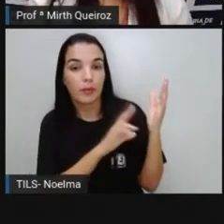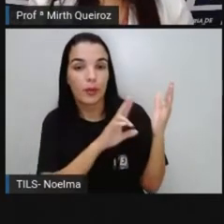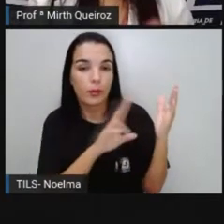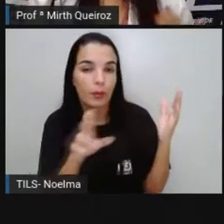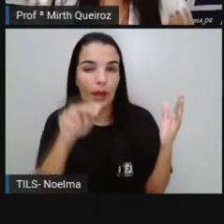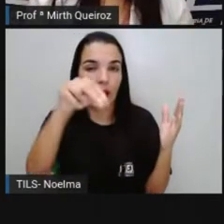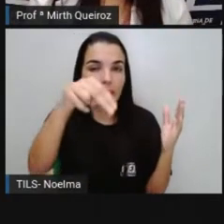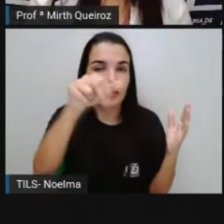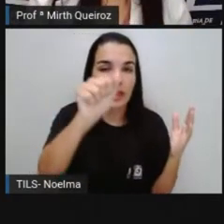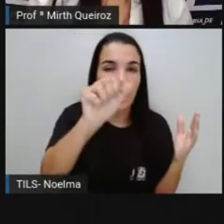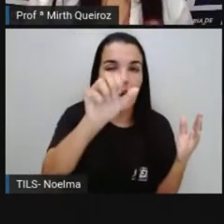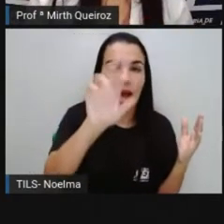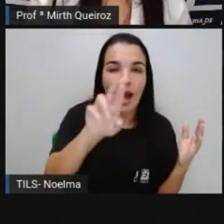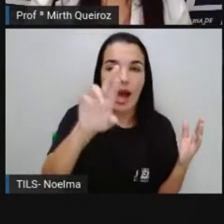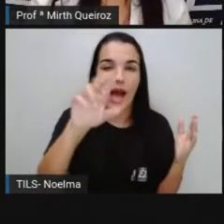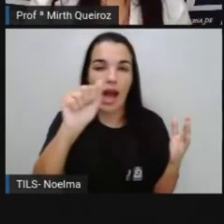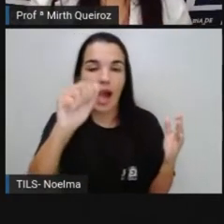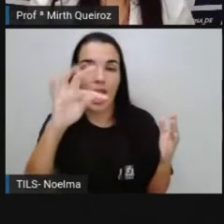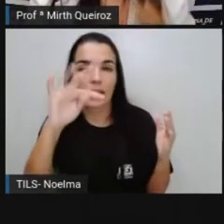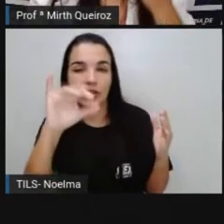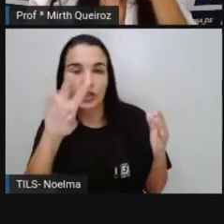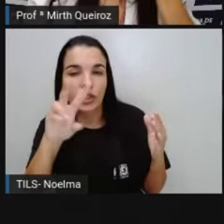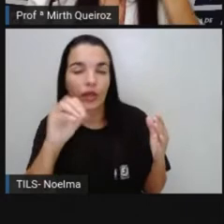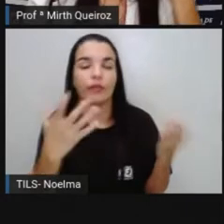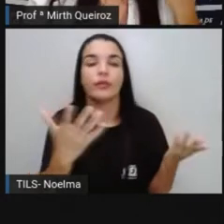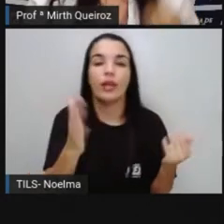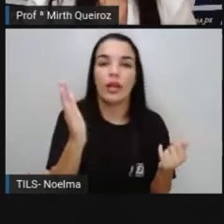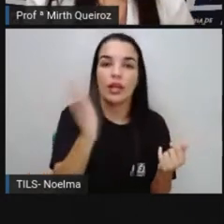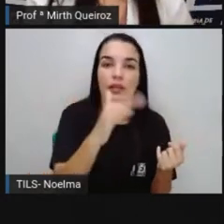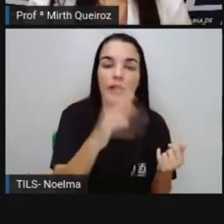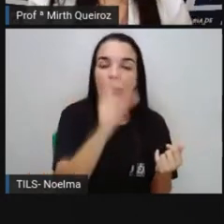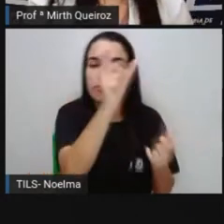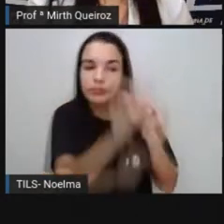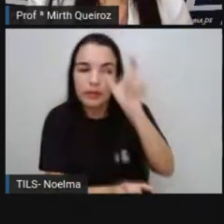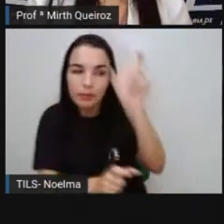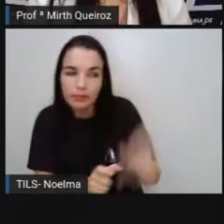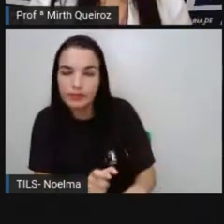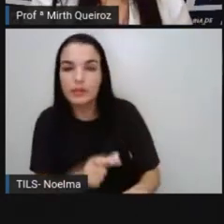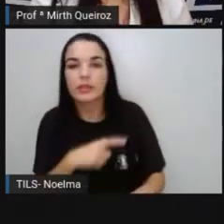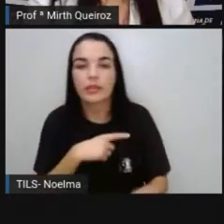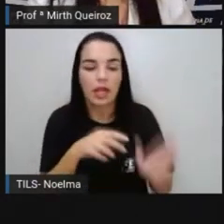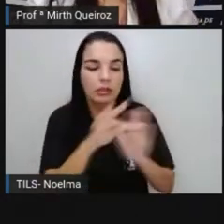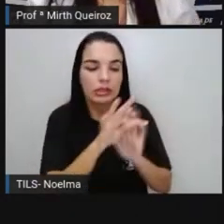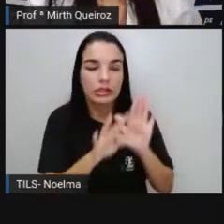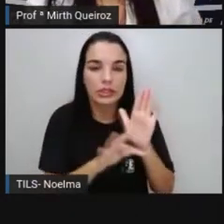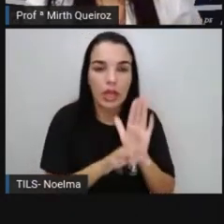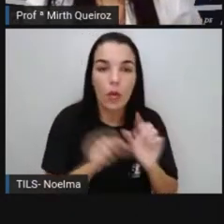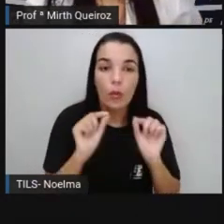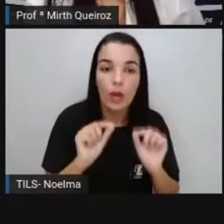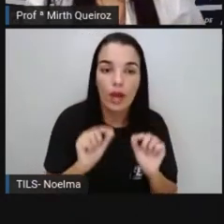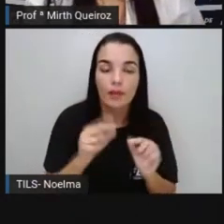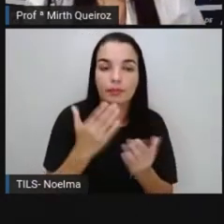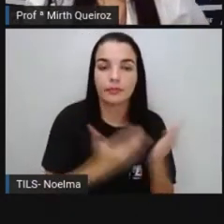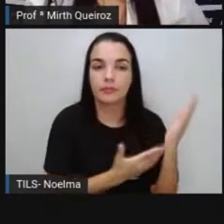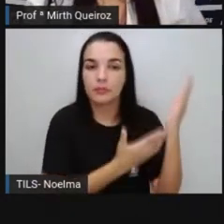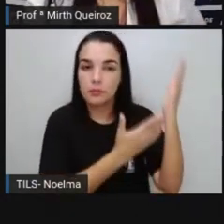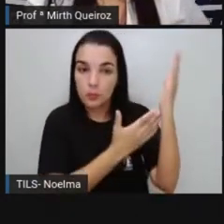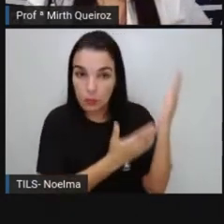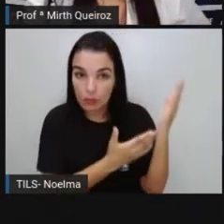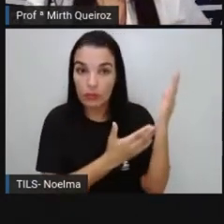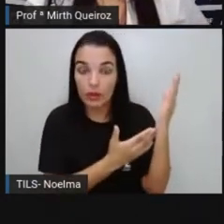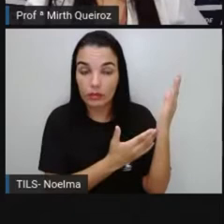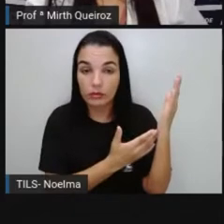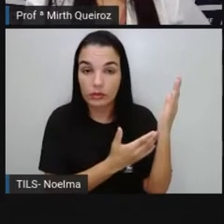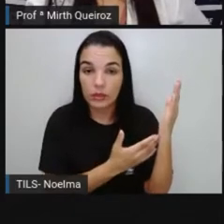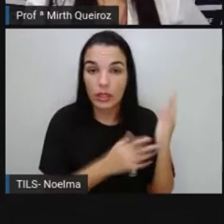narrativo, se é descritivo, se é dissertativo, certo? Então, dentro dos textos narrativos, um texto